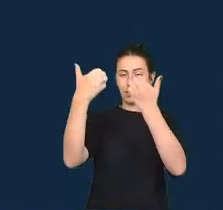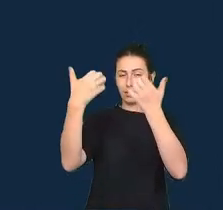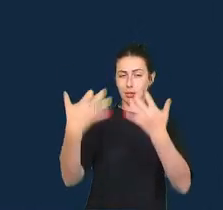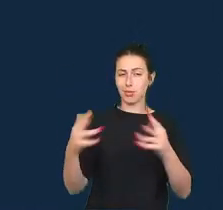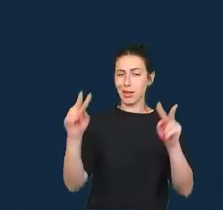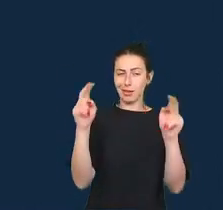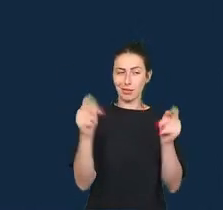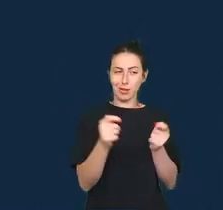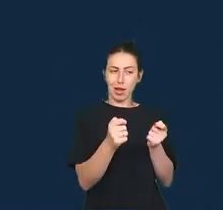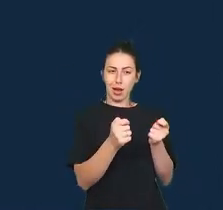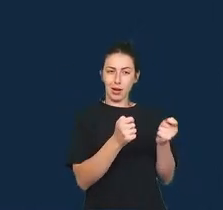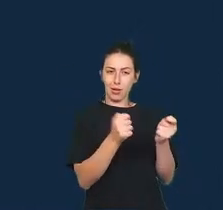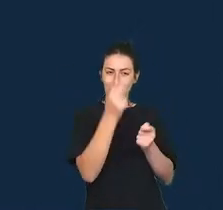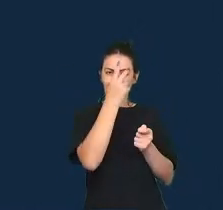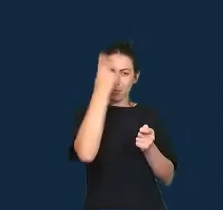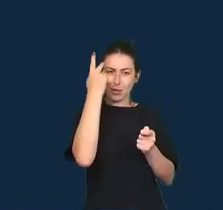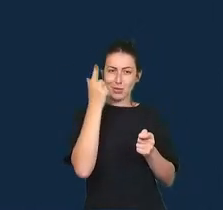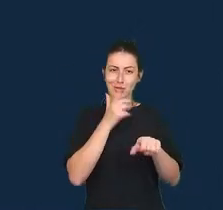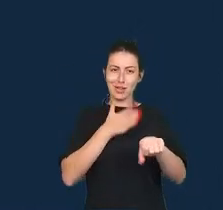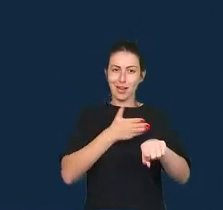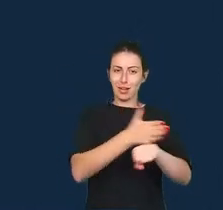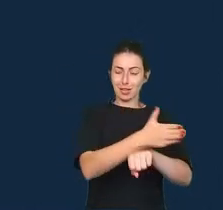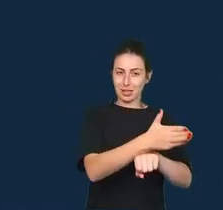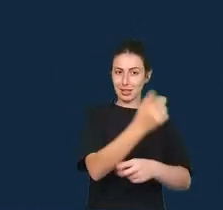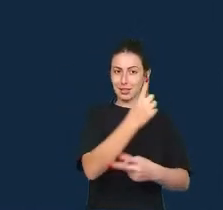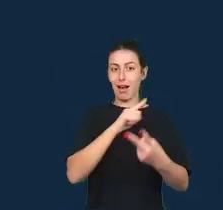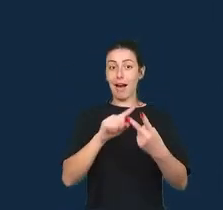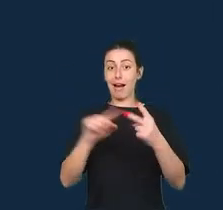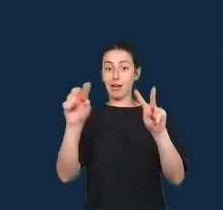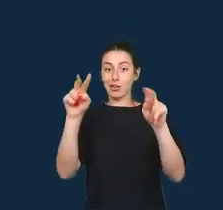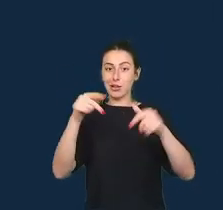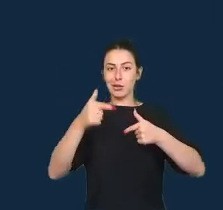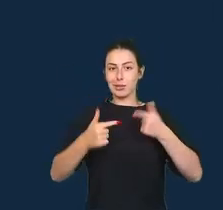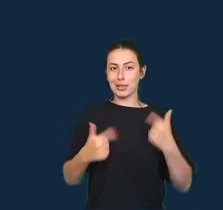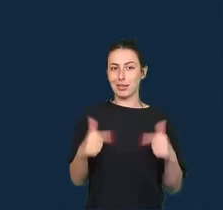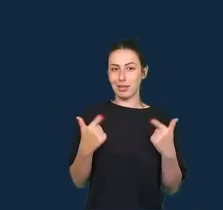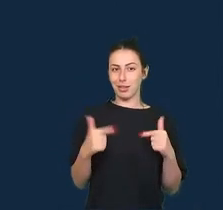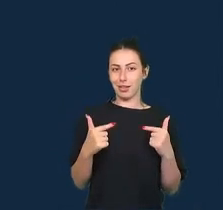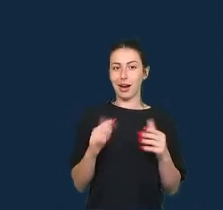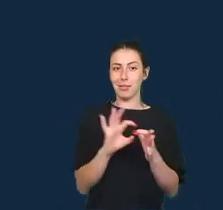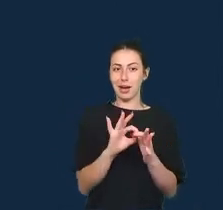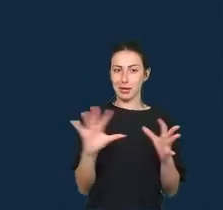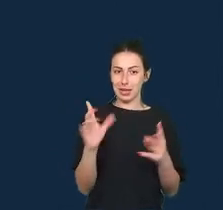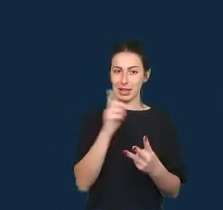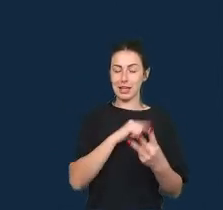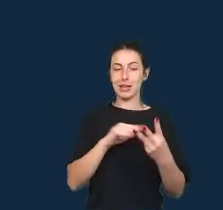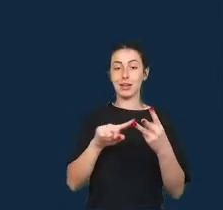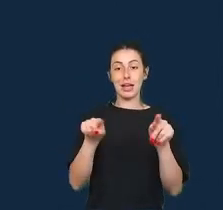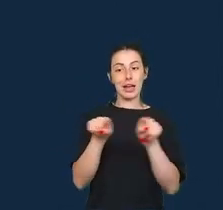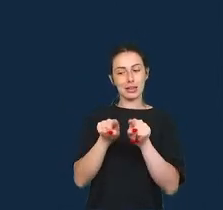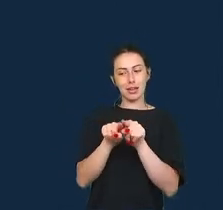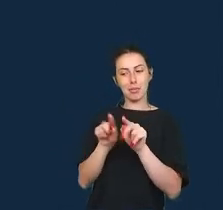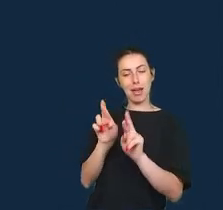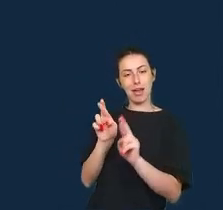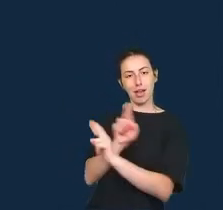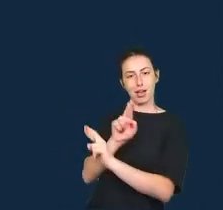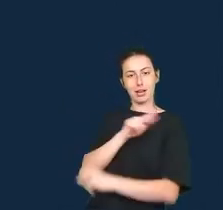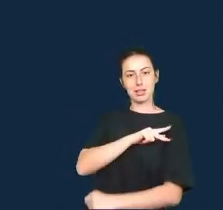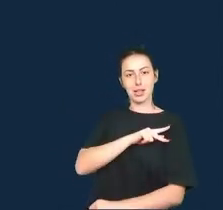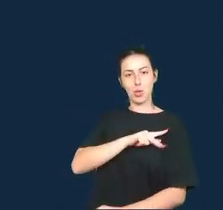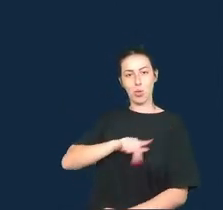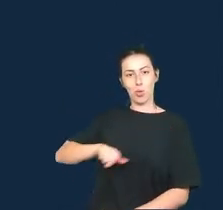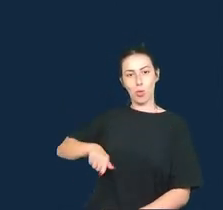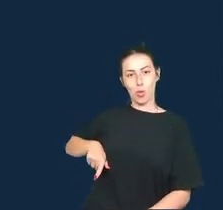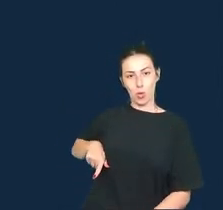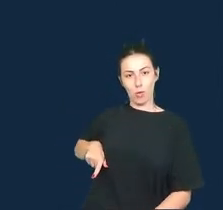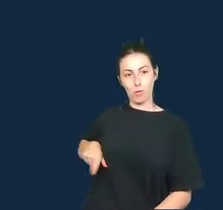questões de trabalho livre e também questões governamentais associadas a plataformas de